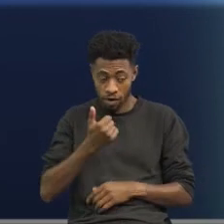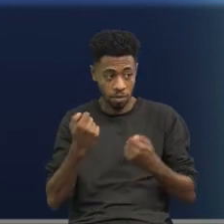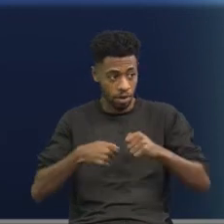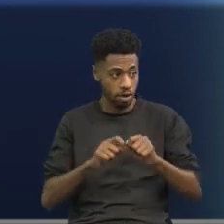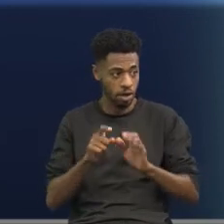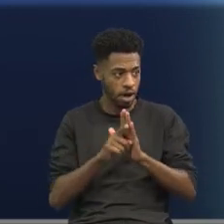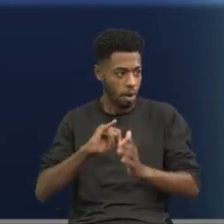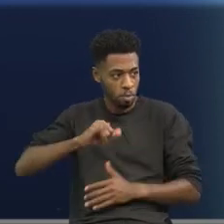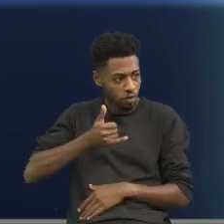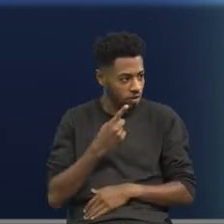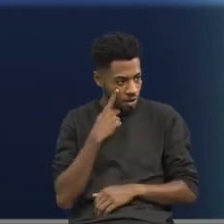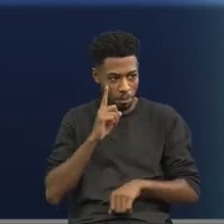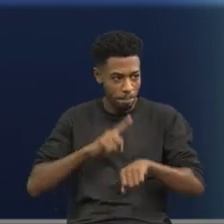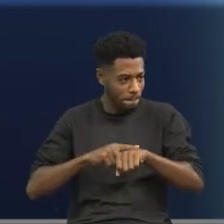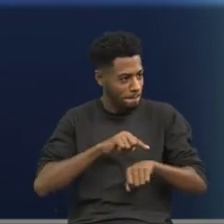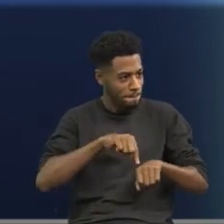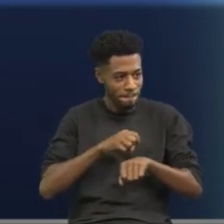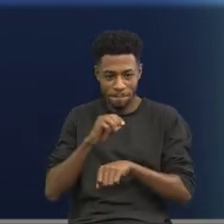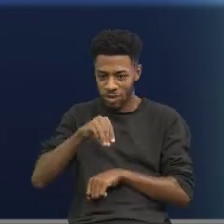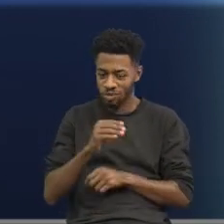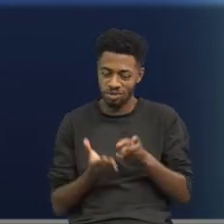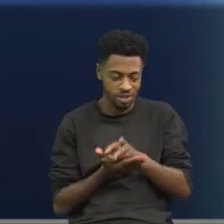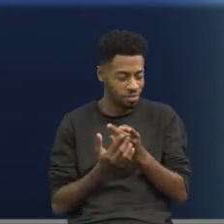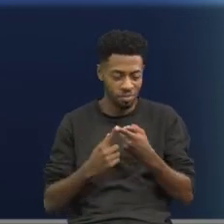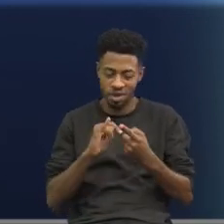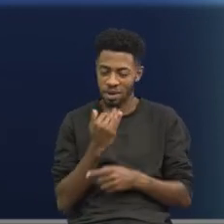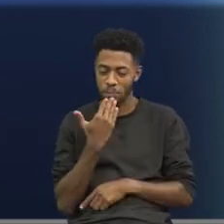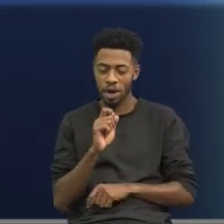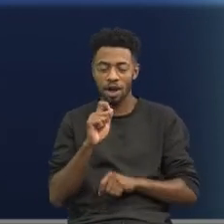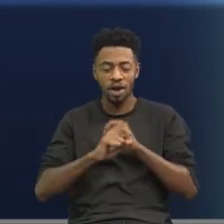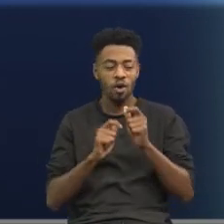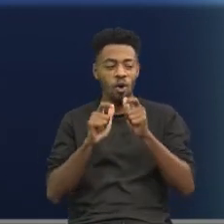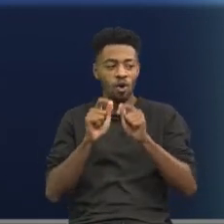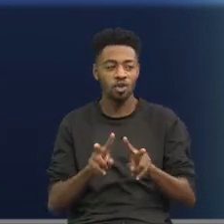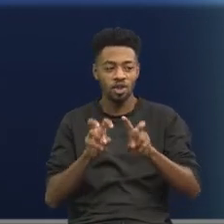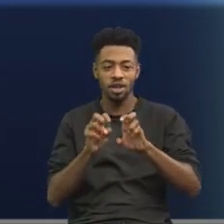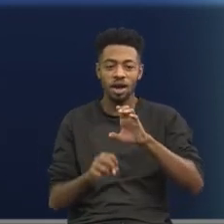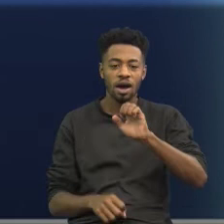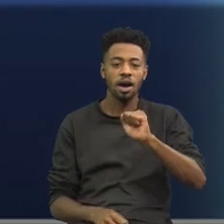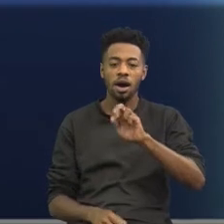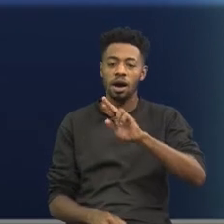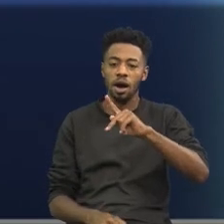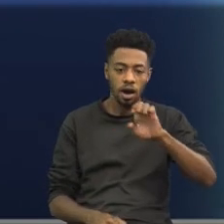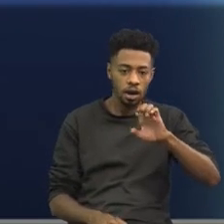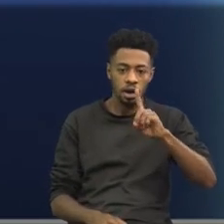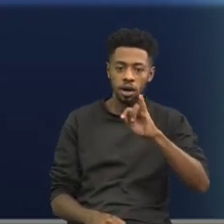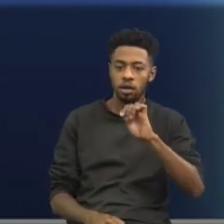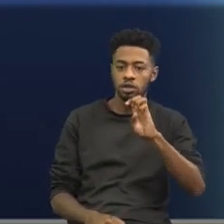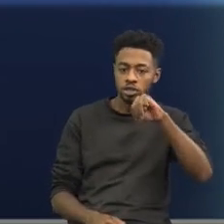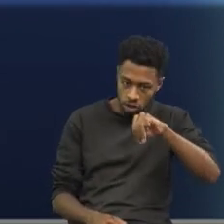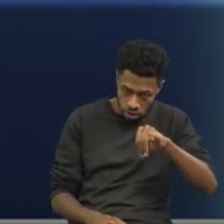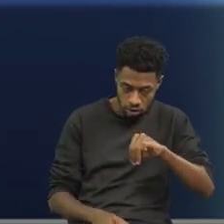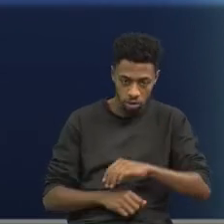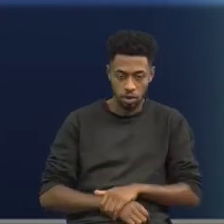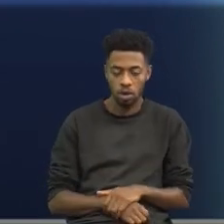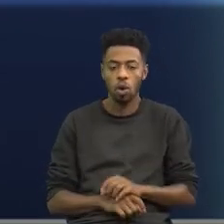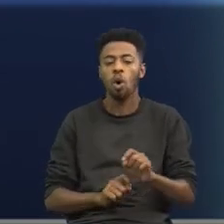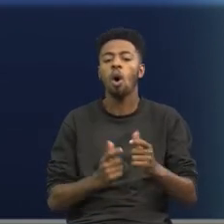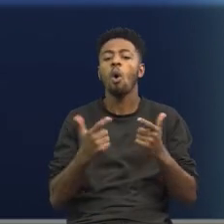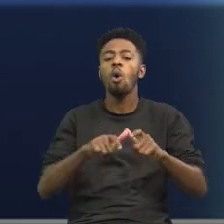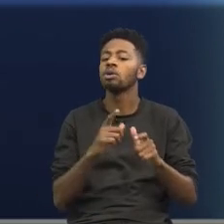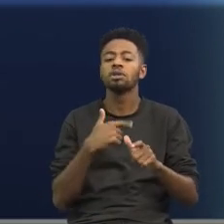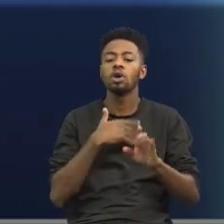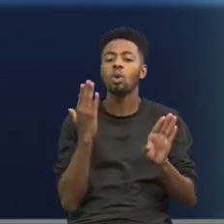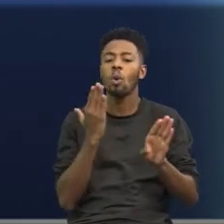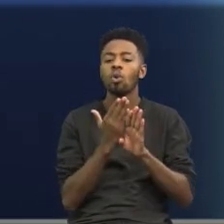cada minuto, tá? E a questão pede onde a gente tem o tema do carpe diem, né? Em qual das passagens aí